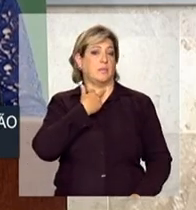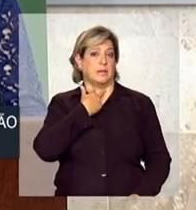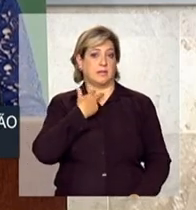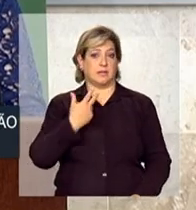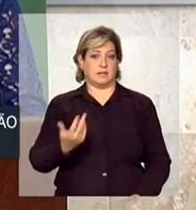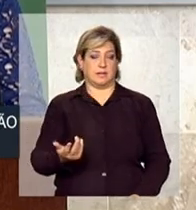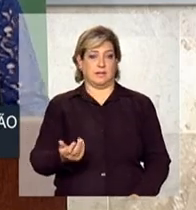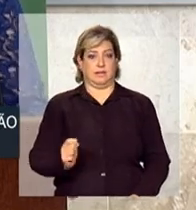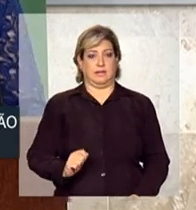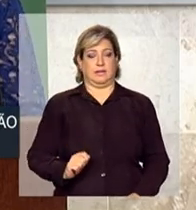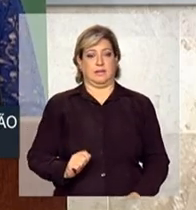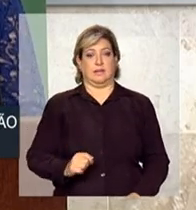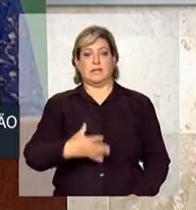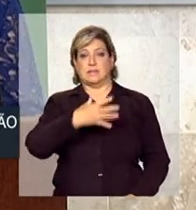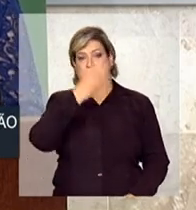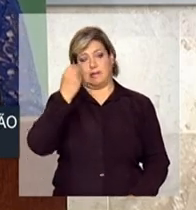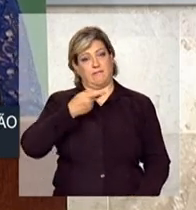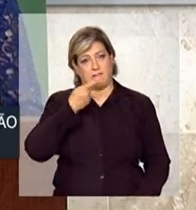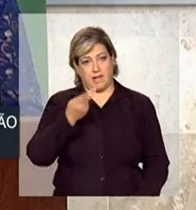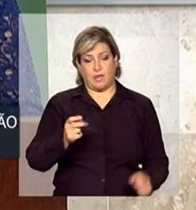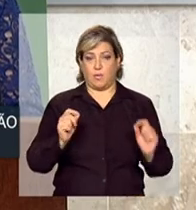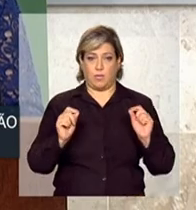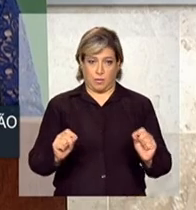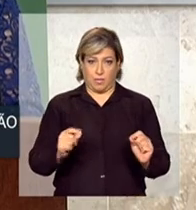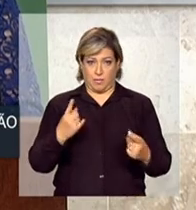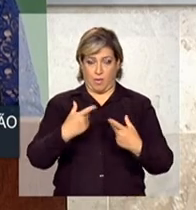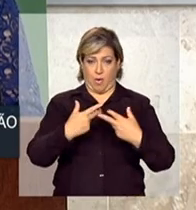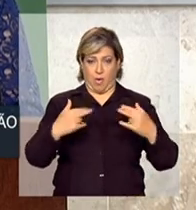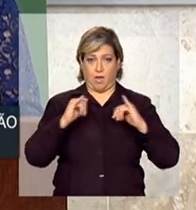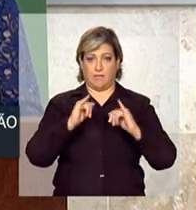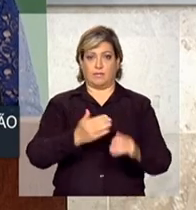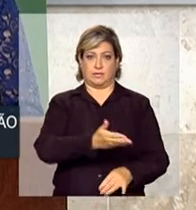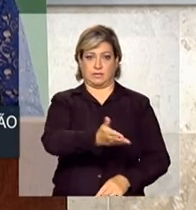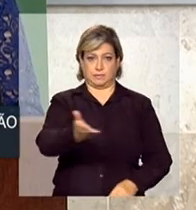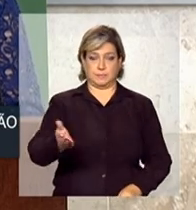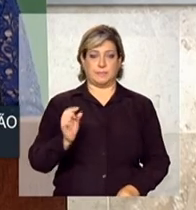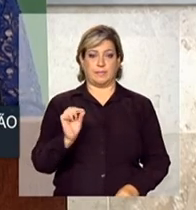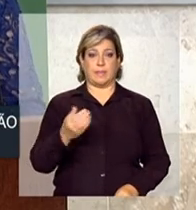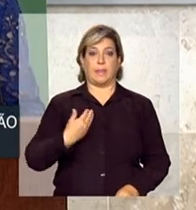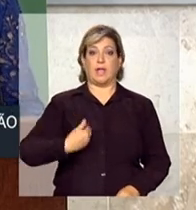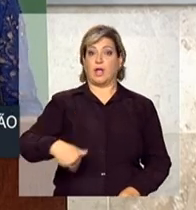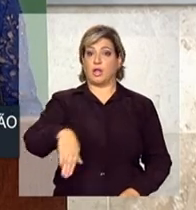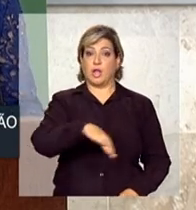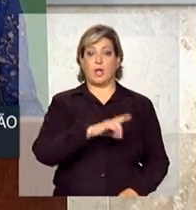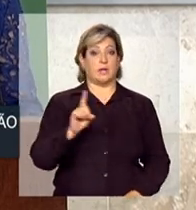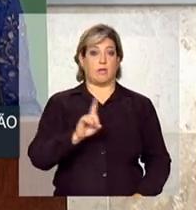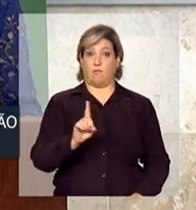encerrar sem dizer para os senhores que nós não vamos